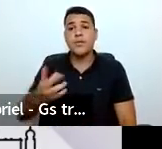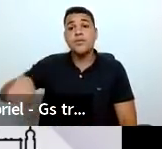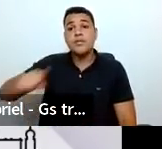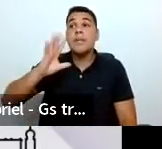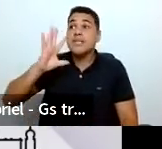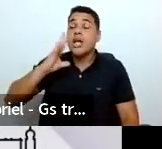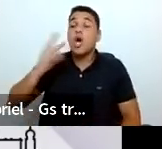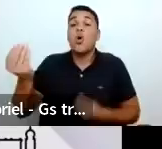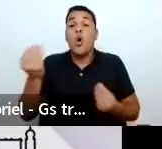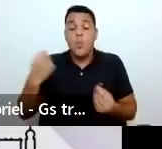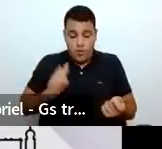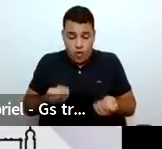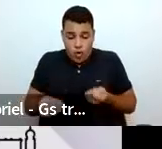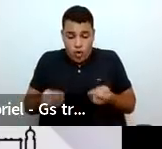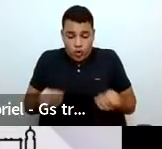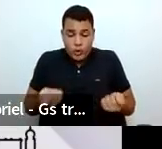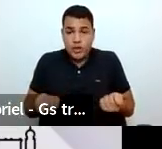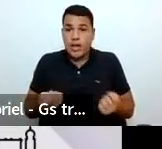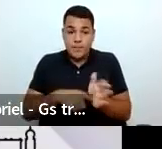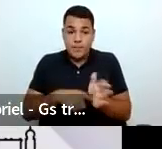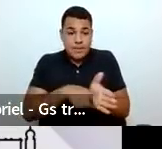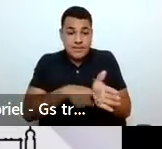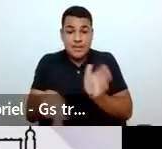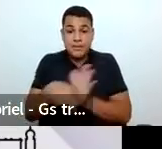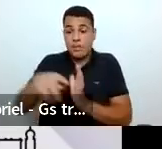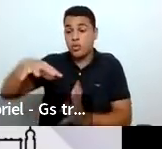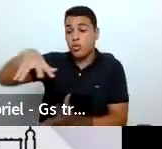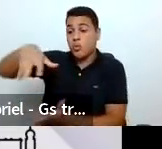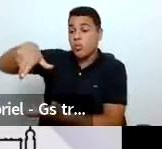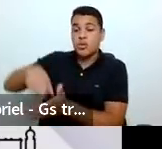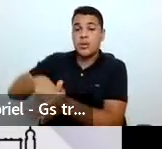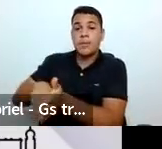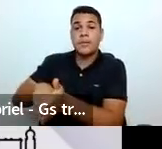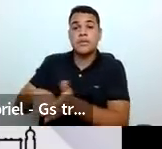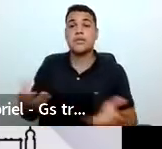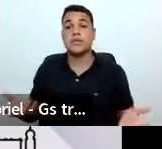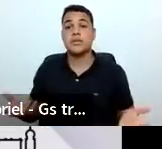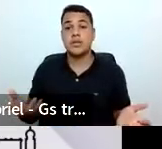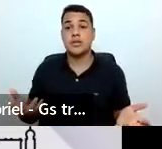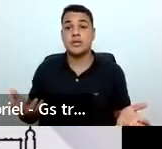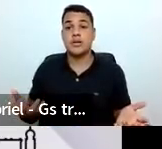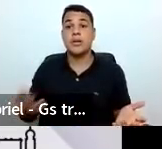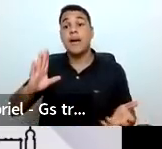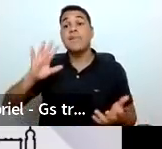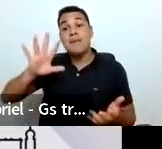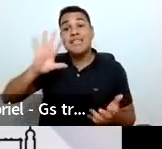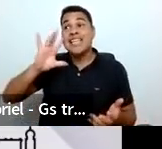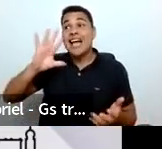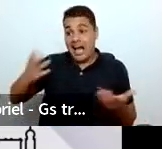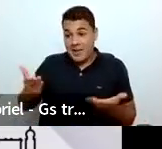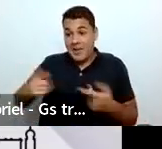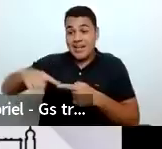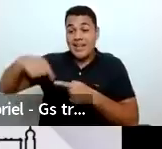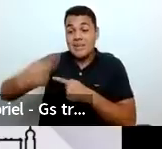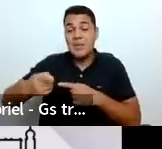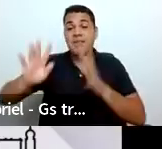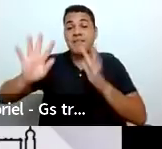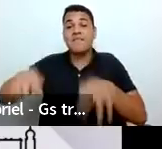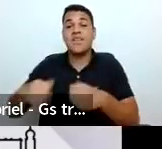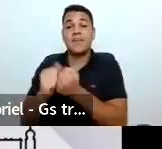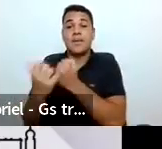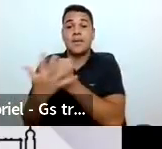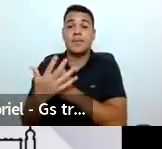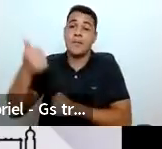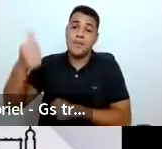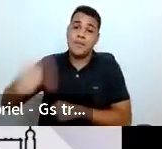essa realidade da pesquisa, do mundo da pesquisa, no pós-pandemia? É, não é fácil,